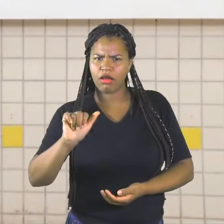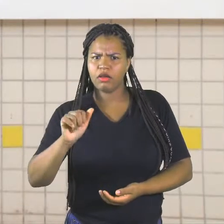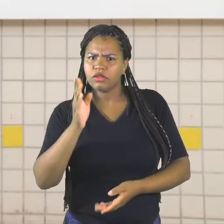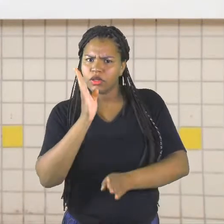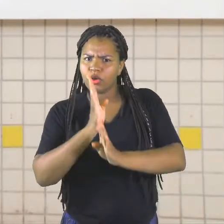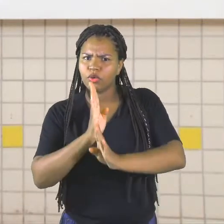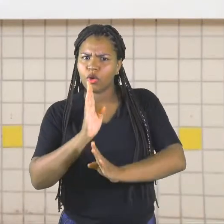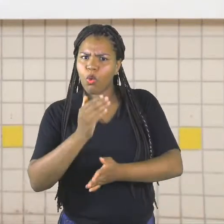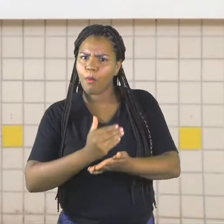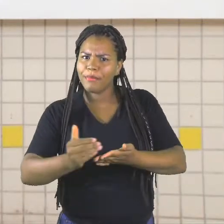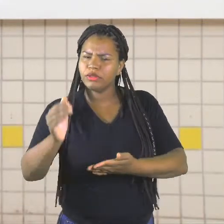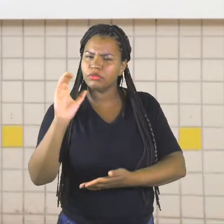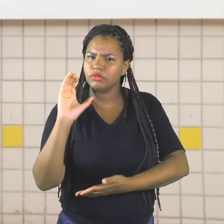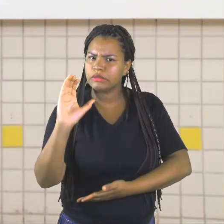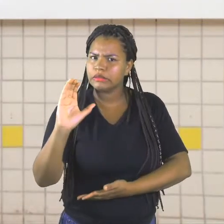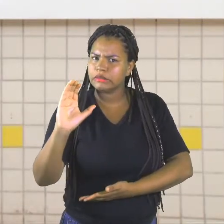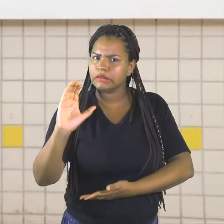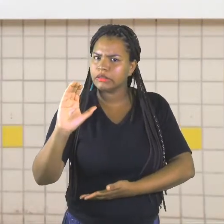Começa com CH.